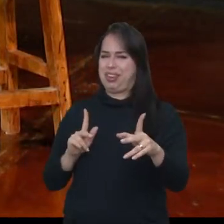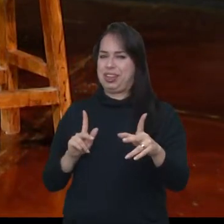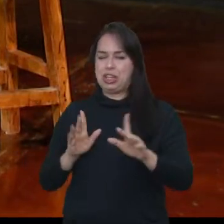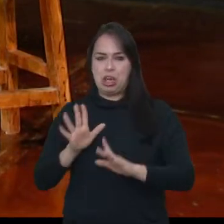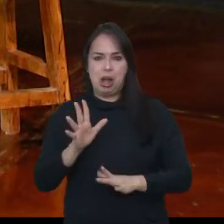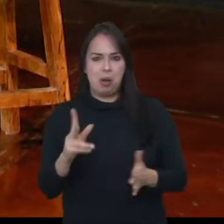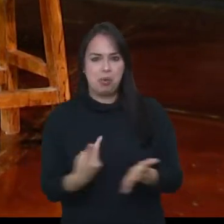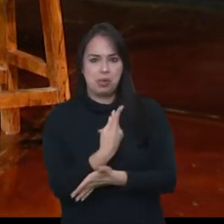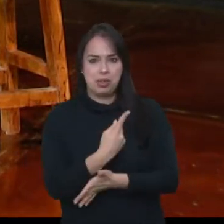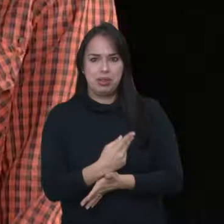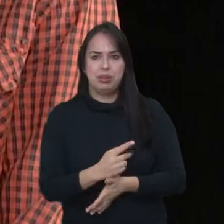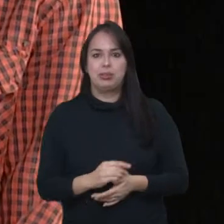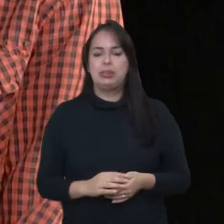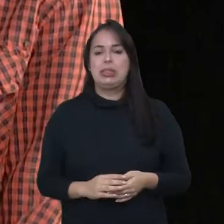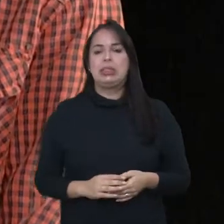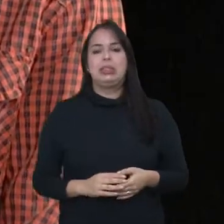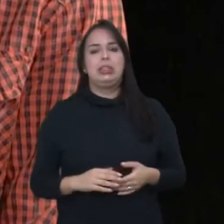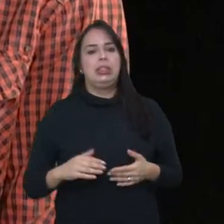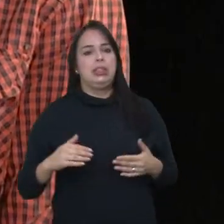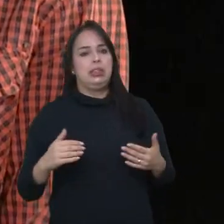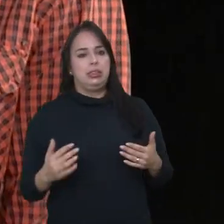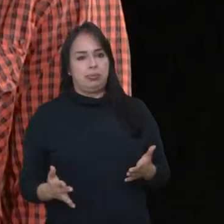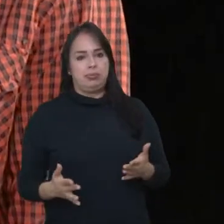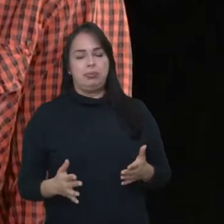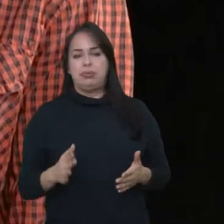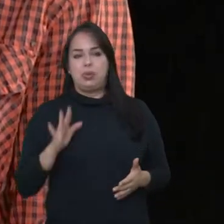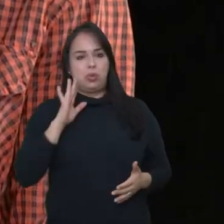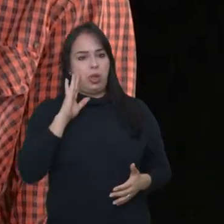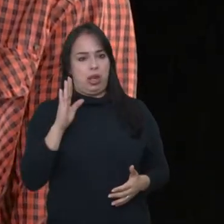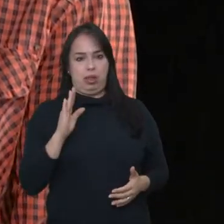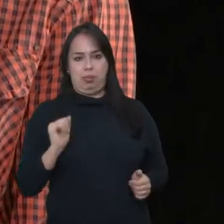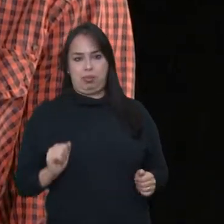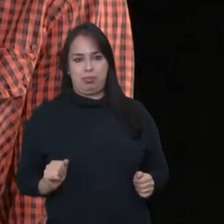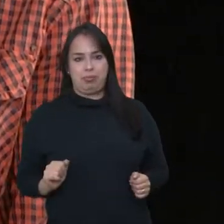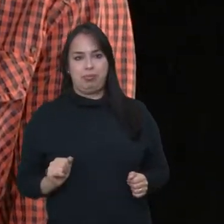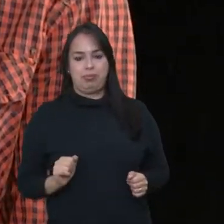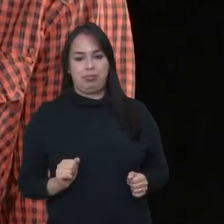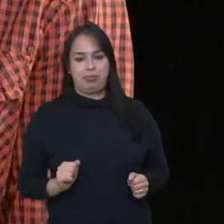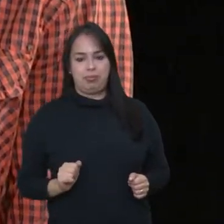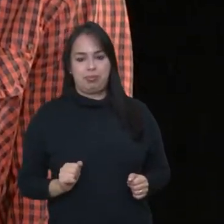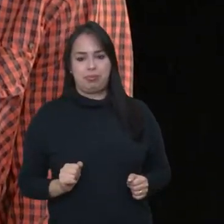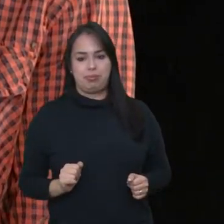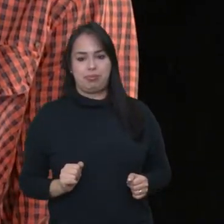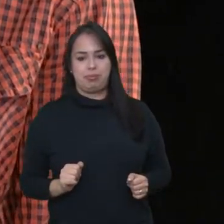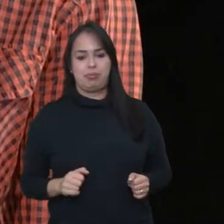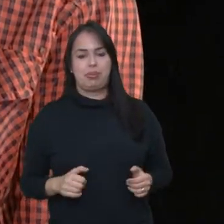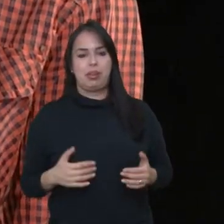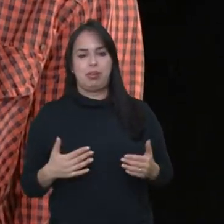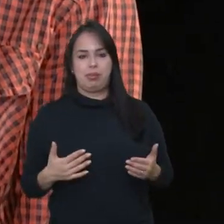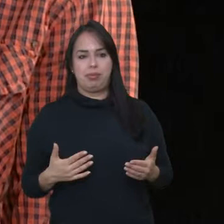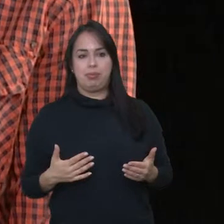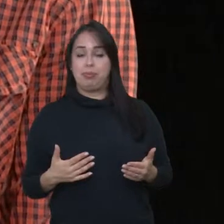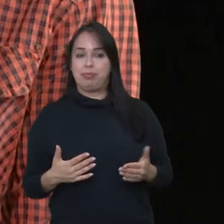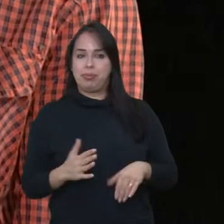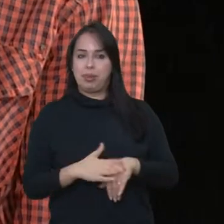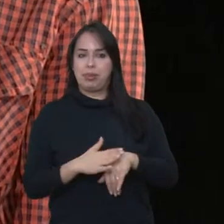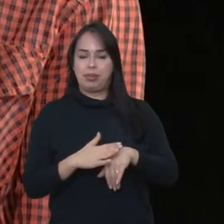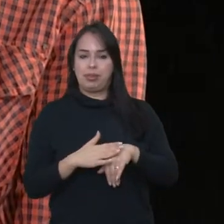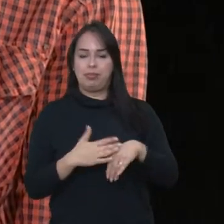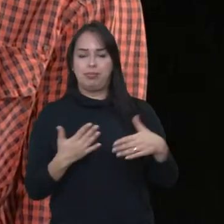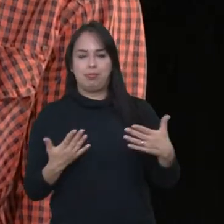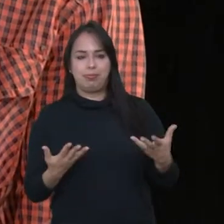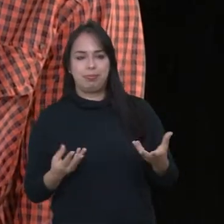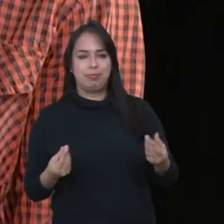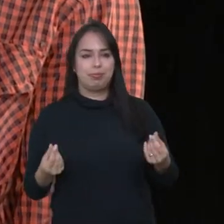Já aconteceu isso com você? É, direto, sim. E aí? É, você, eu acho que,